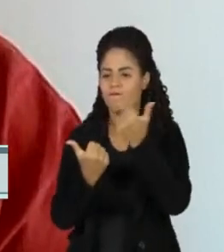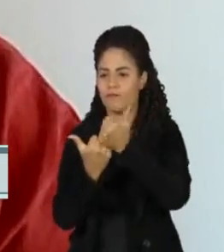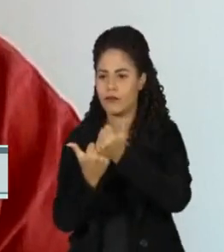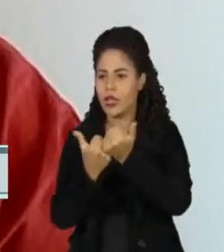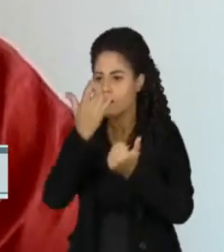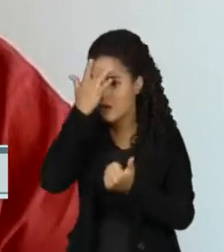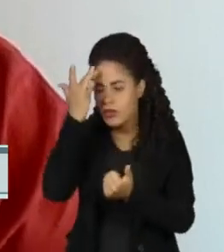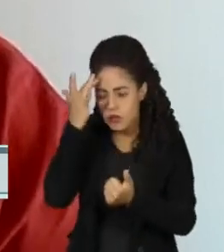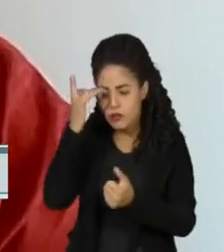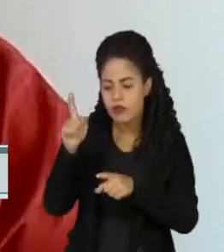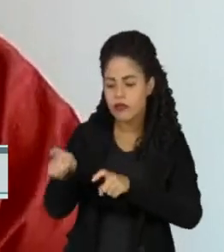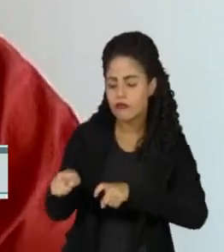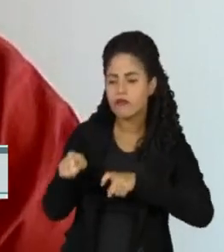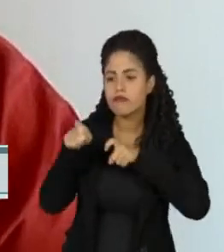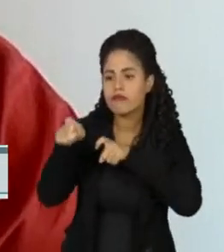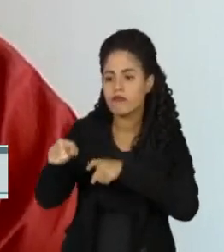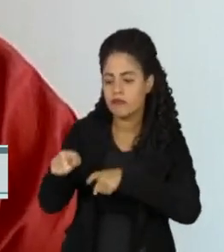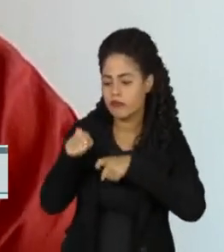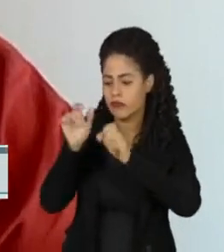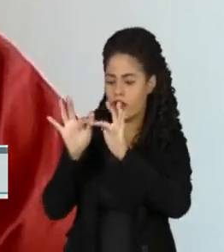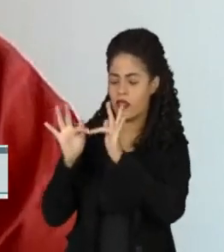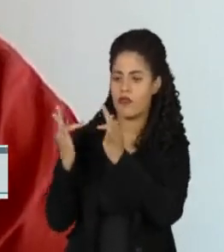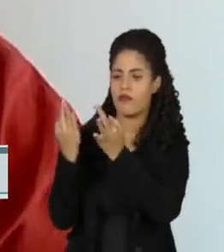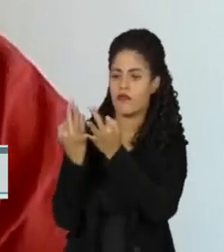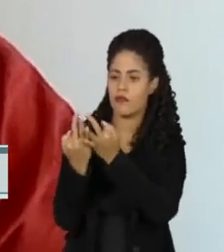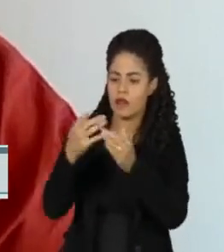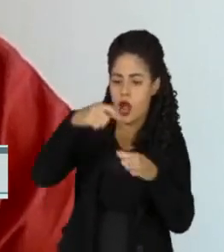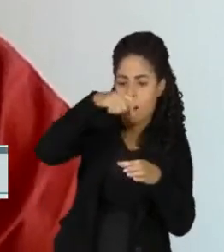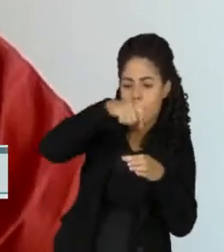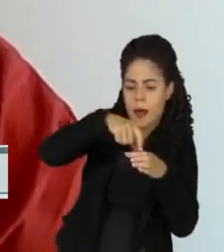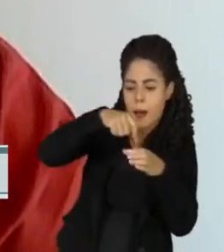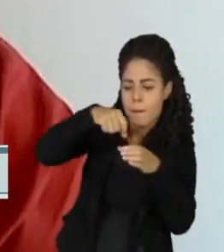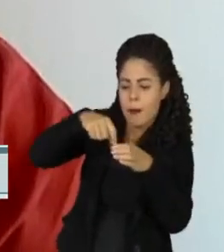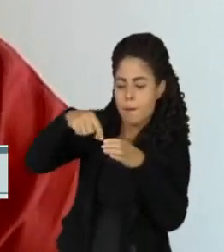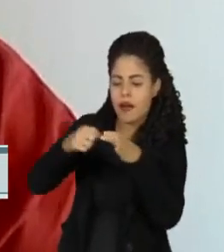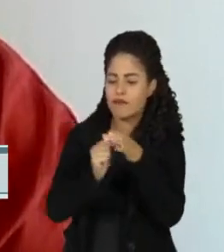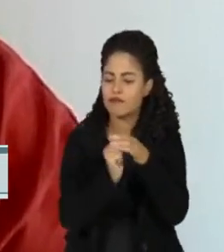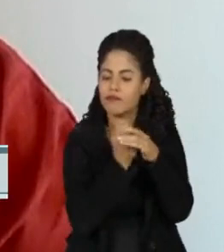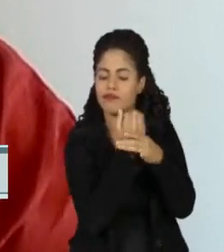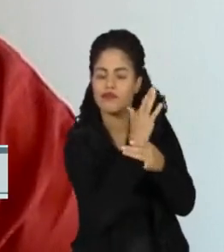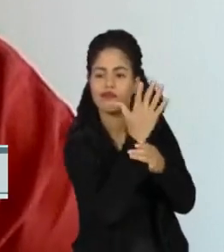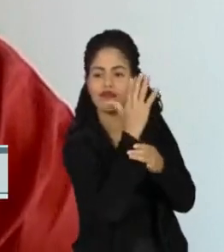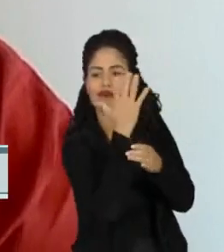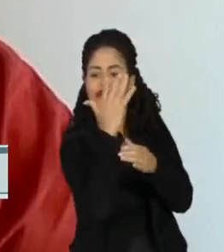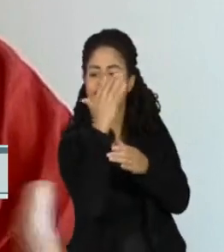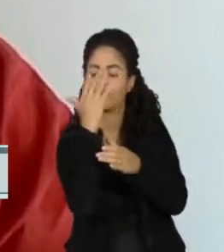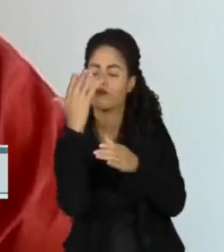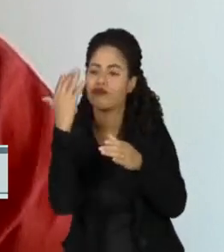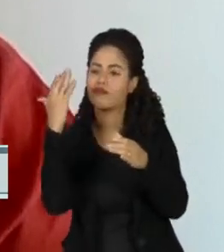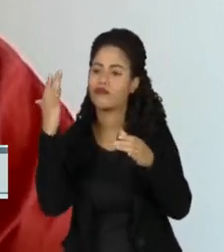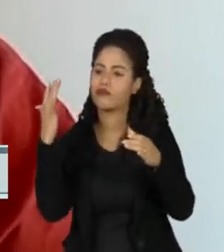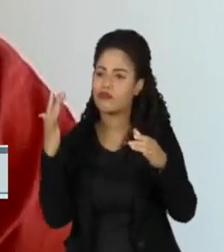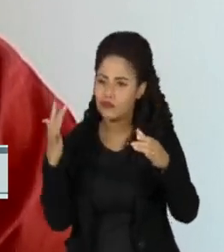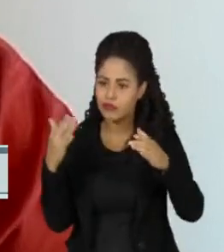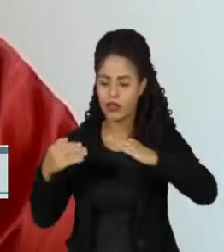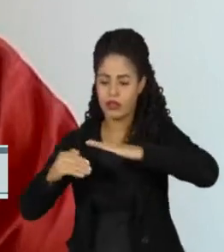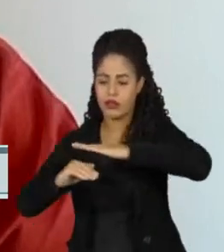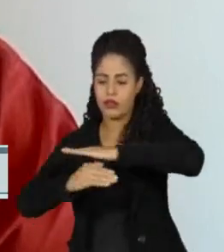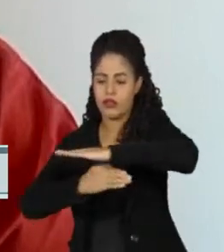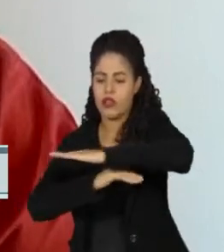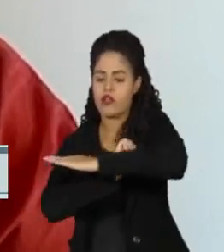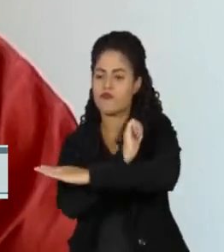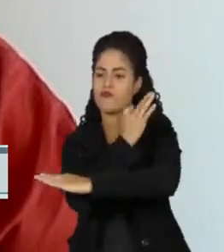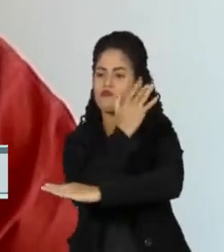produtores da agricultura familiar, que são eles que produzem grande parte dos alimentos e da biodiversidade desses